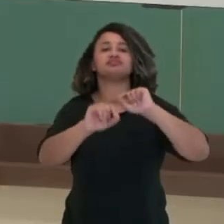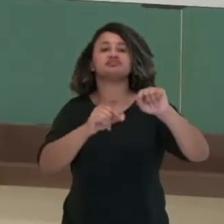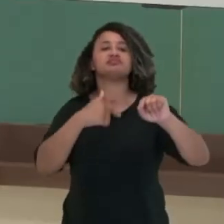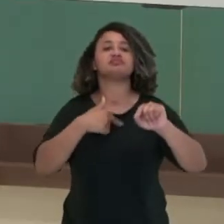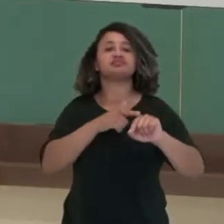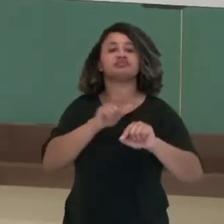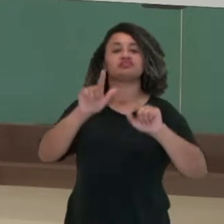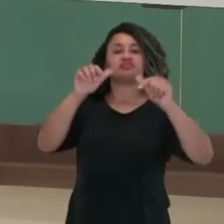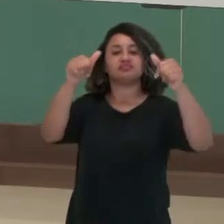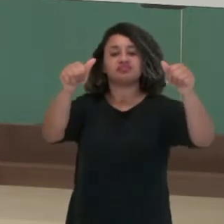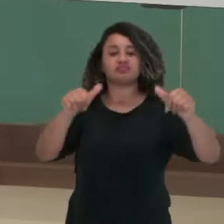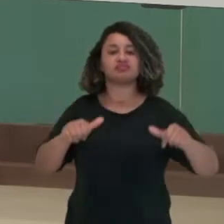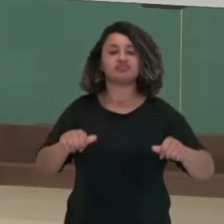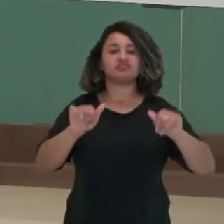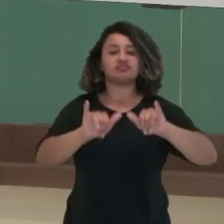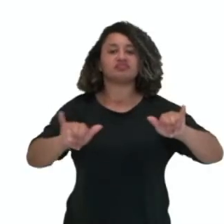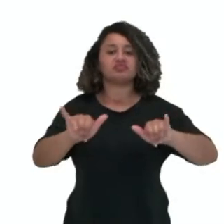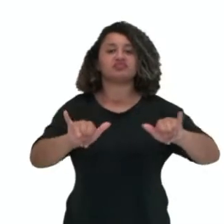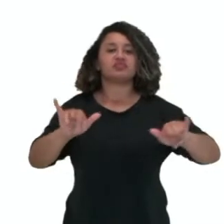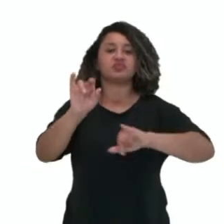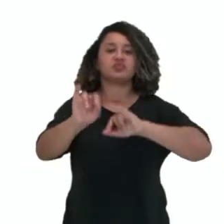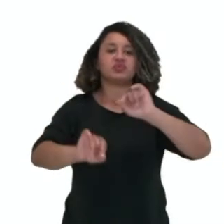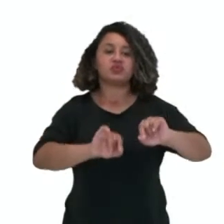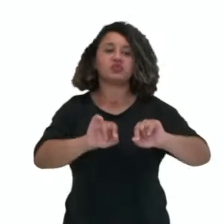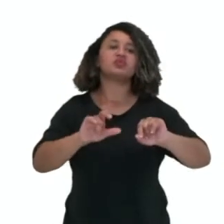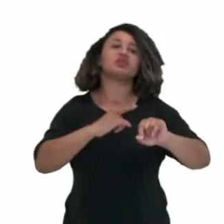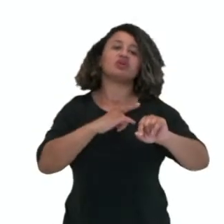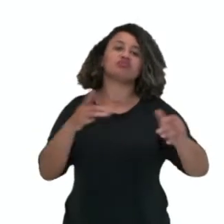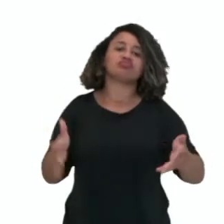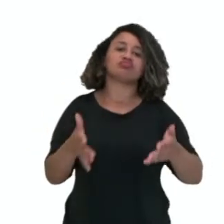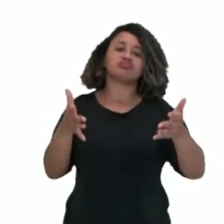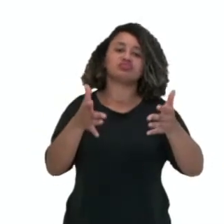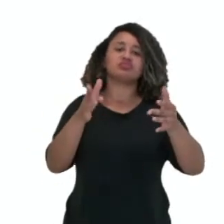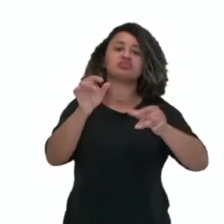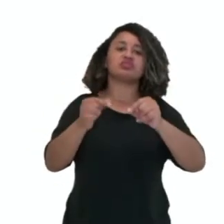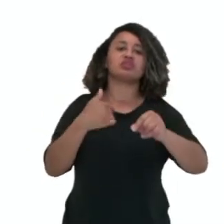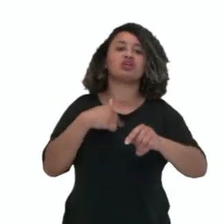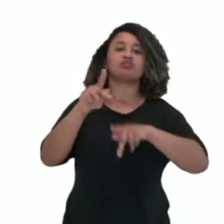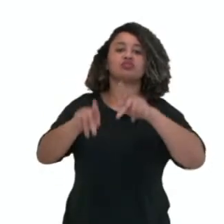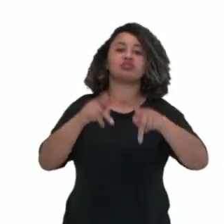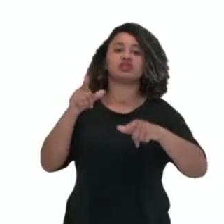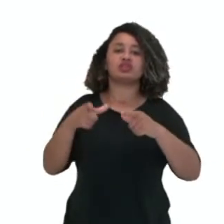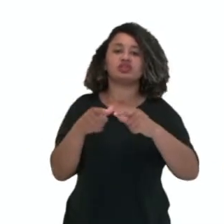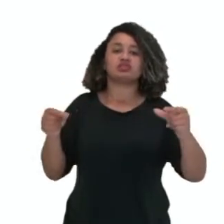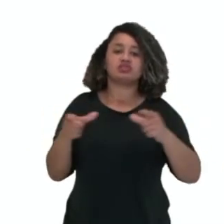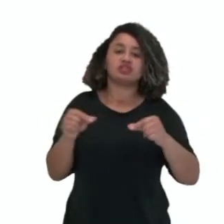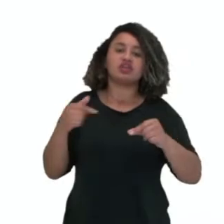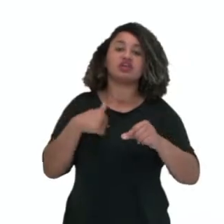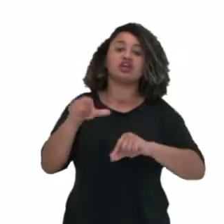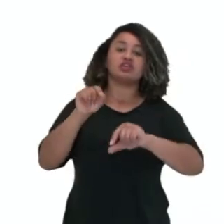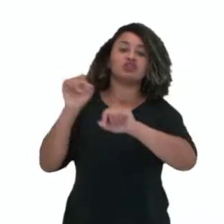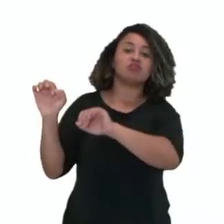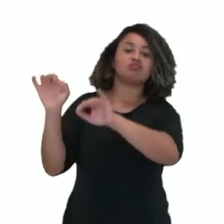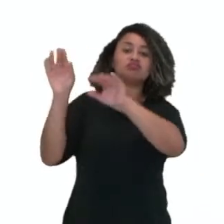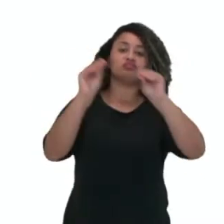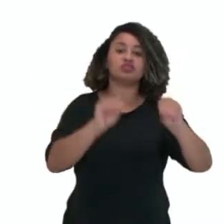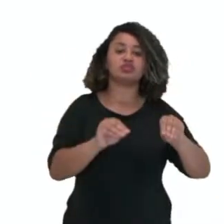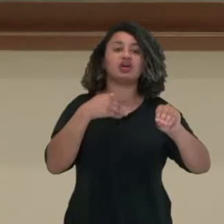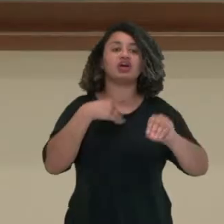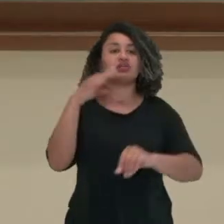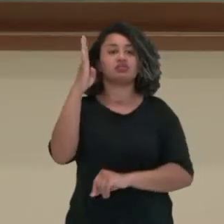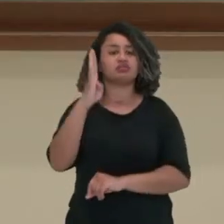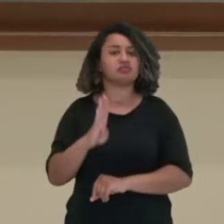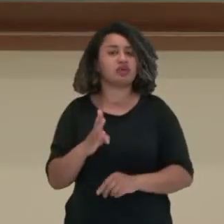esse aqui era um cartaz de propaganda justamente incentivando os japoneses a escolherem migrar no Brasil. Olha o